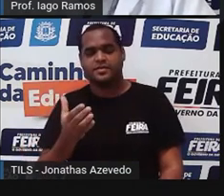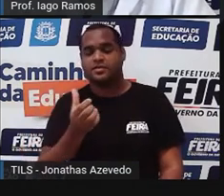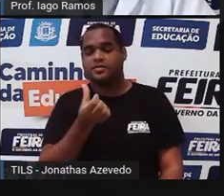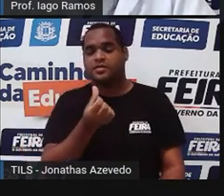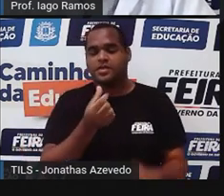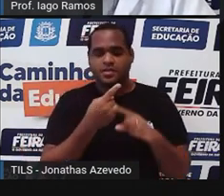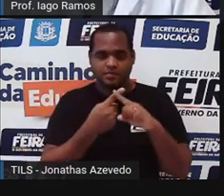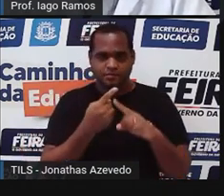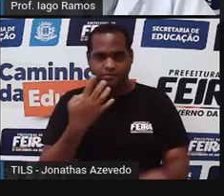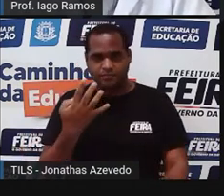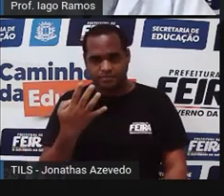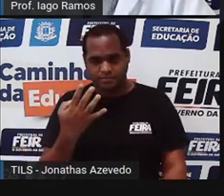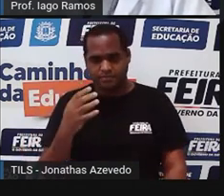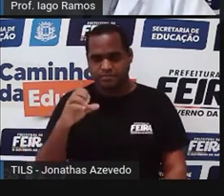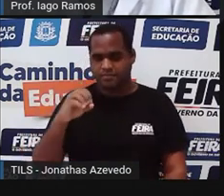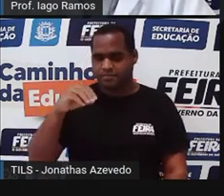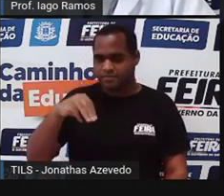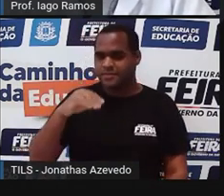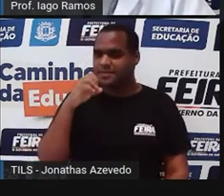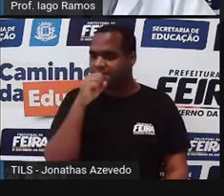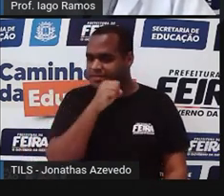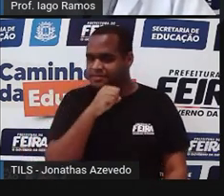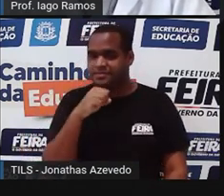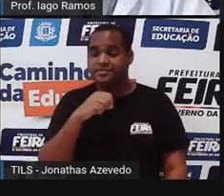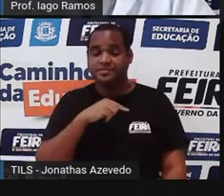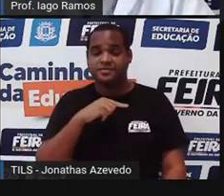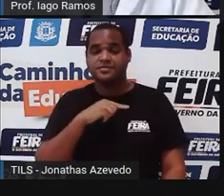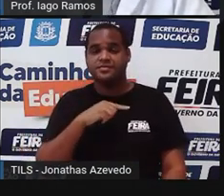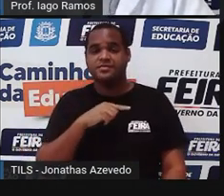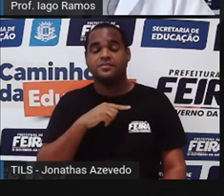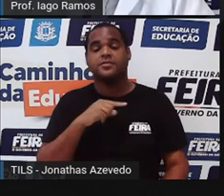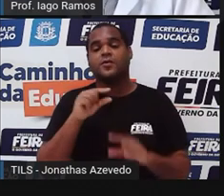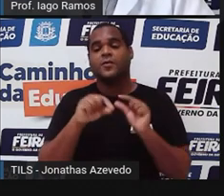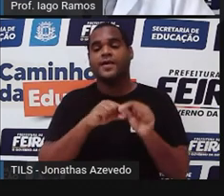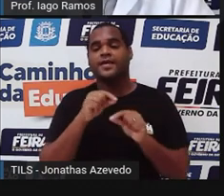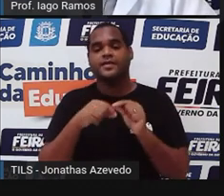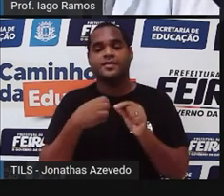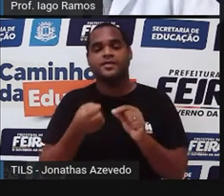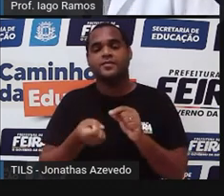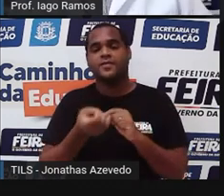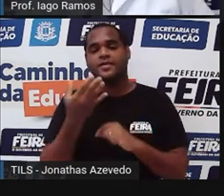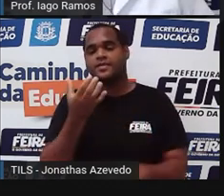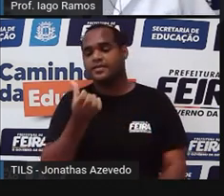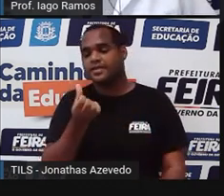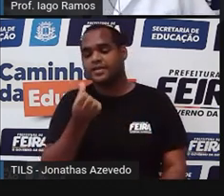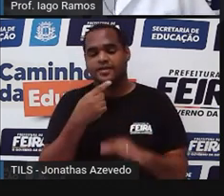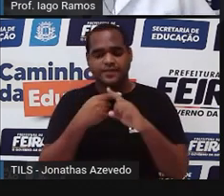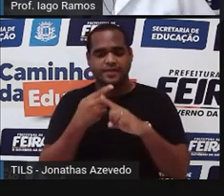4, fazendo essa multiplicaçãozinha aí rápida. Quanto é que dá? 6 vezes 4.